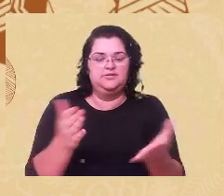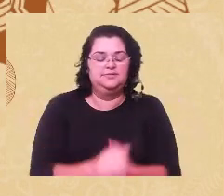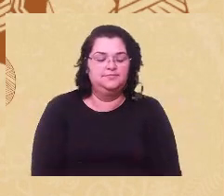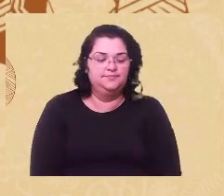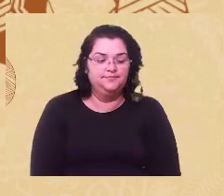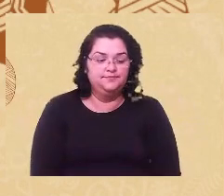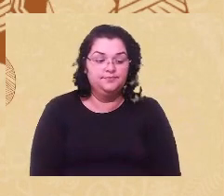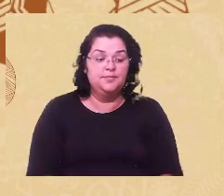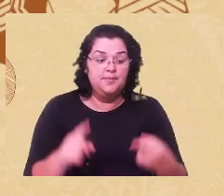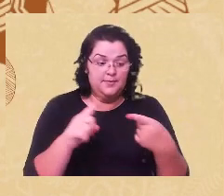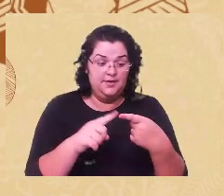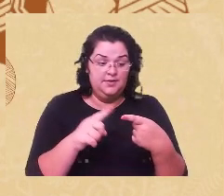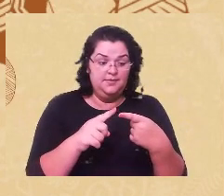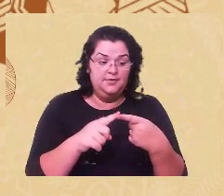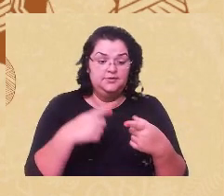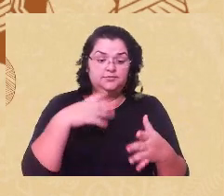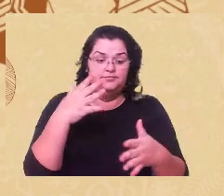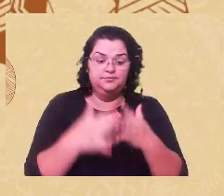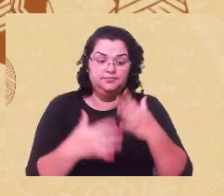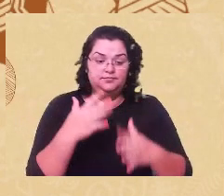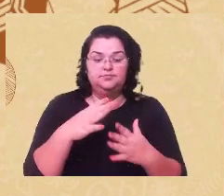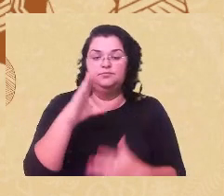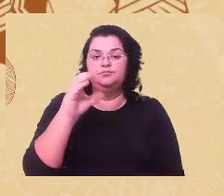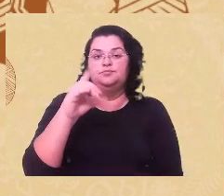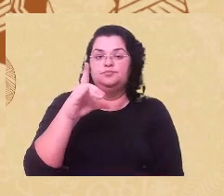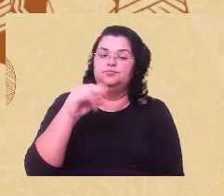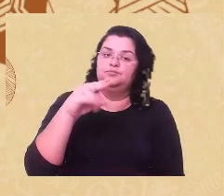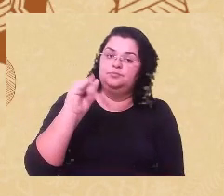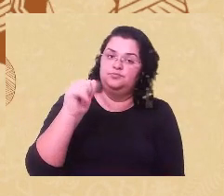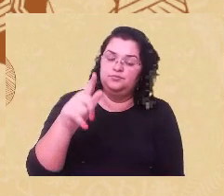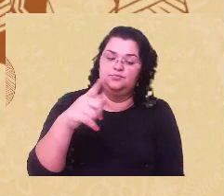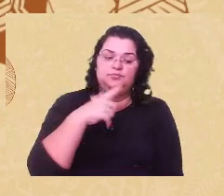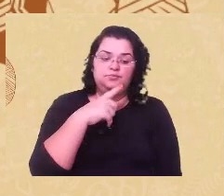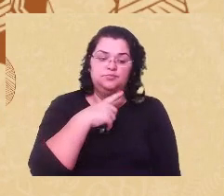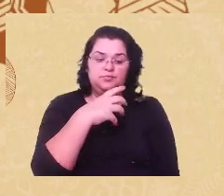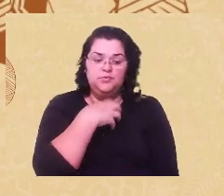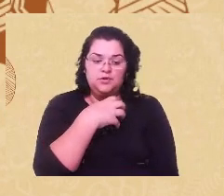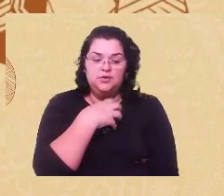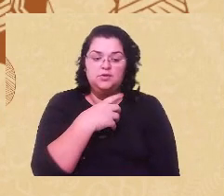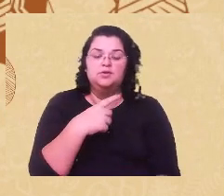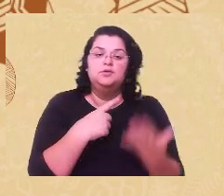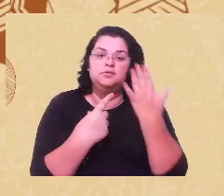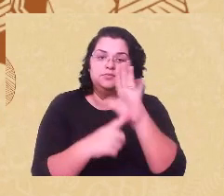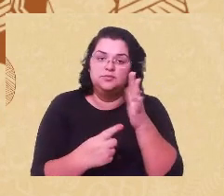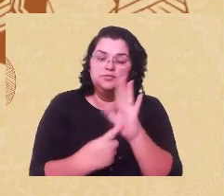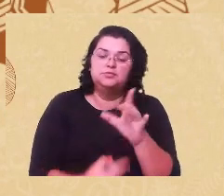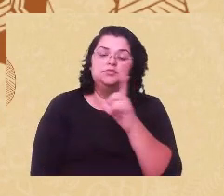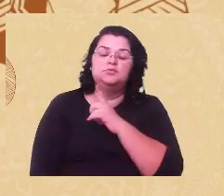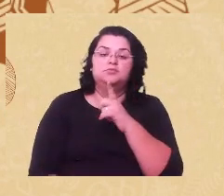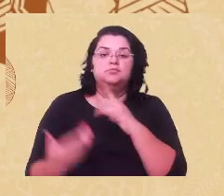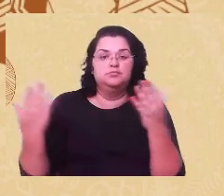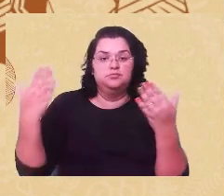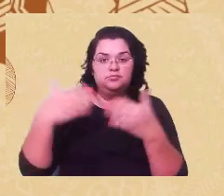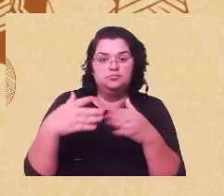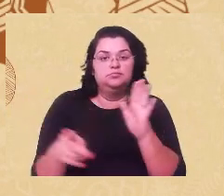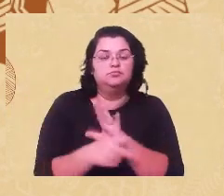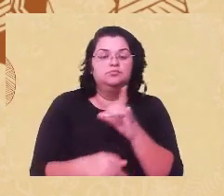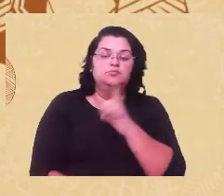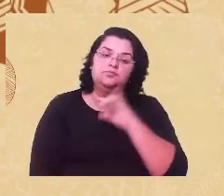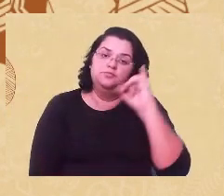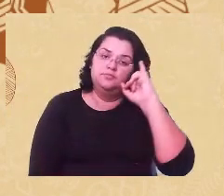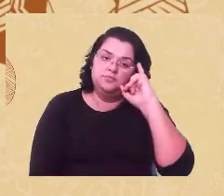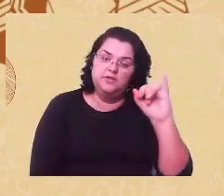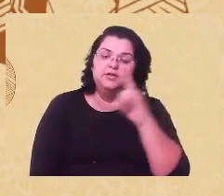ruptura com as ficções coloniais, atentar-se para pressuposições que atestam a compulsoriedade, né, as nossas ideias de que